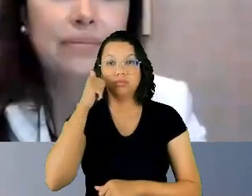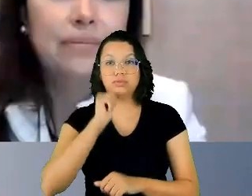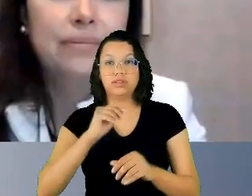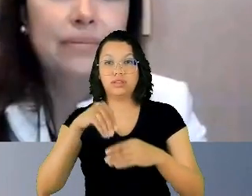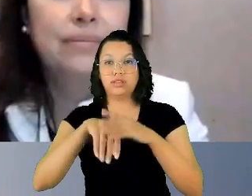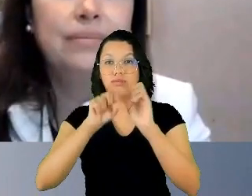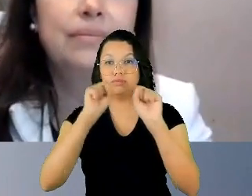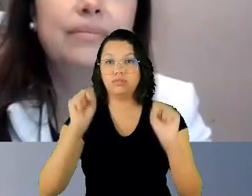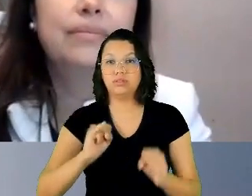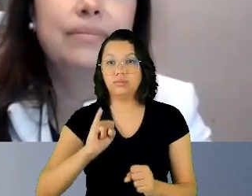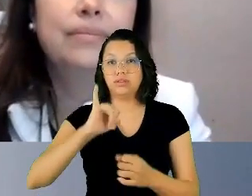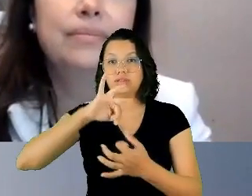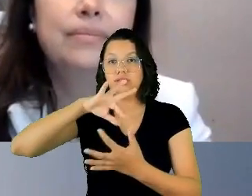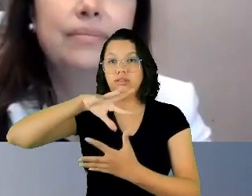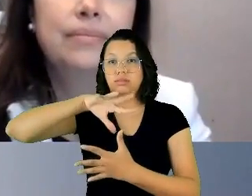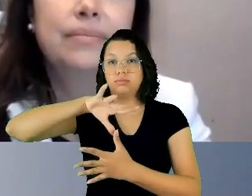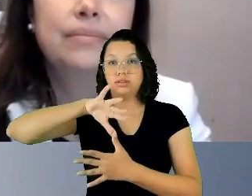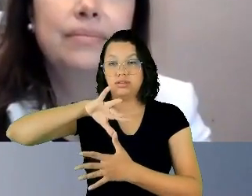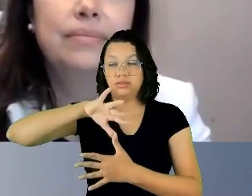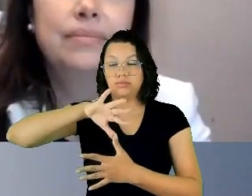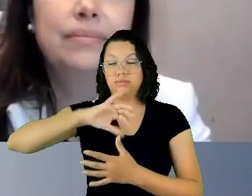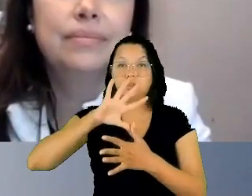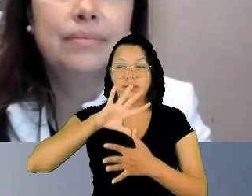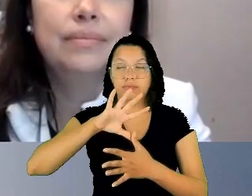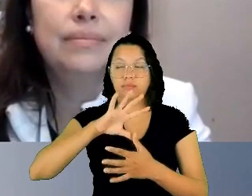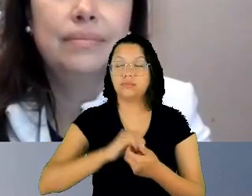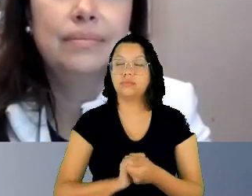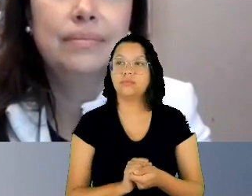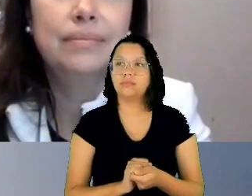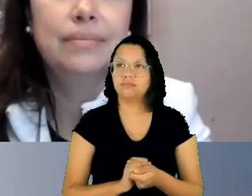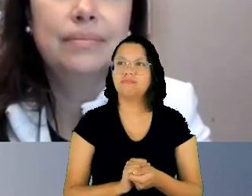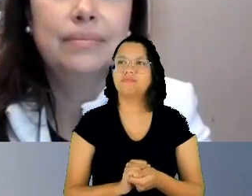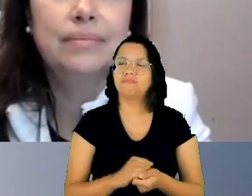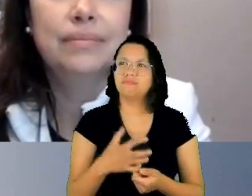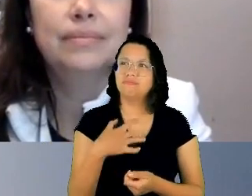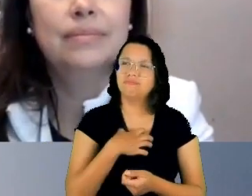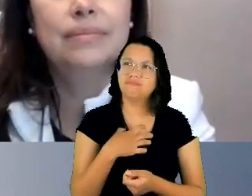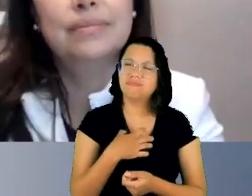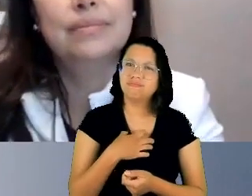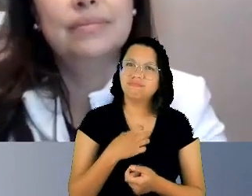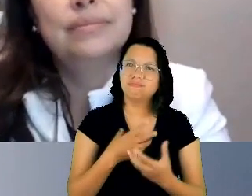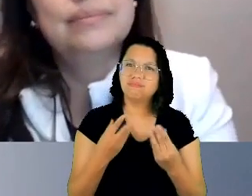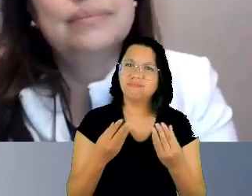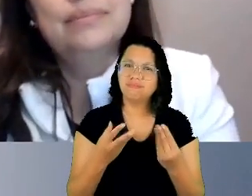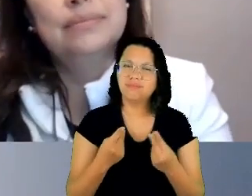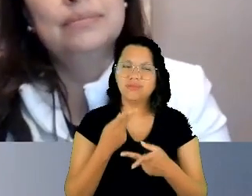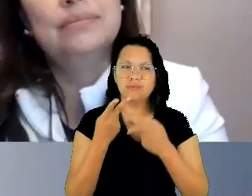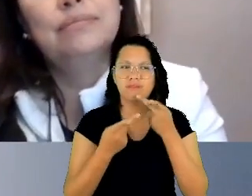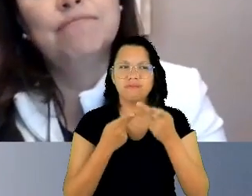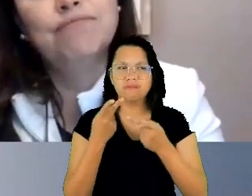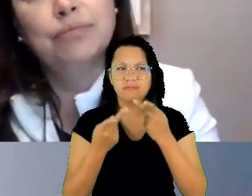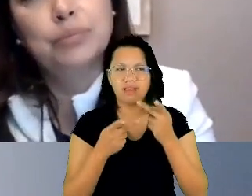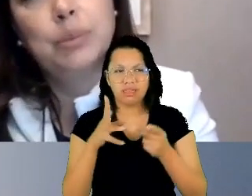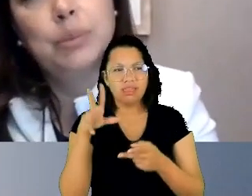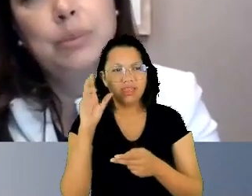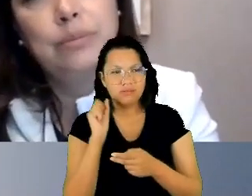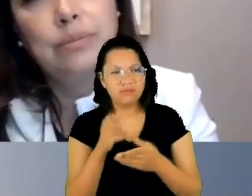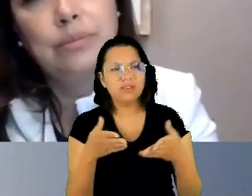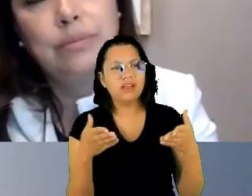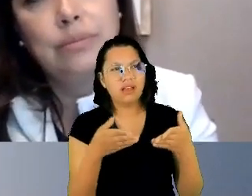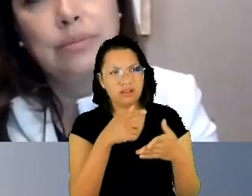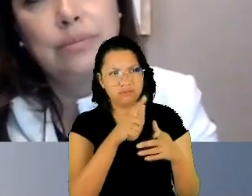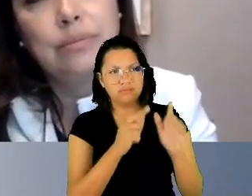tocada com os depoimentos que eu pude escutar, com as falas que me antecederam e por toda essa